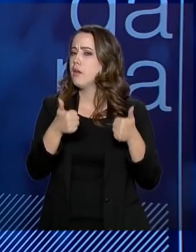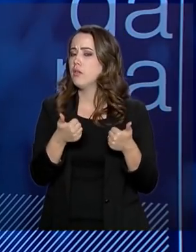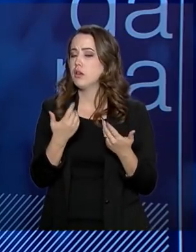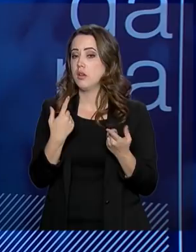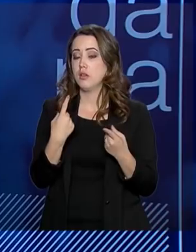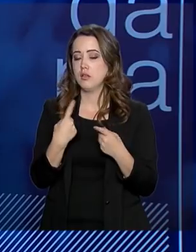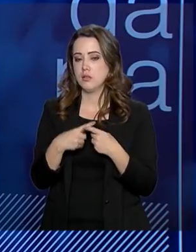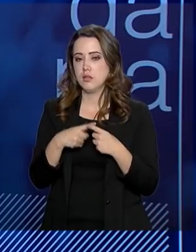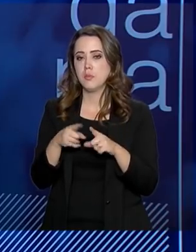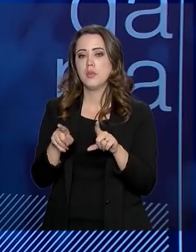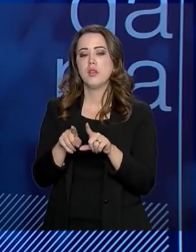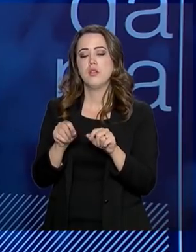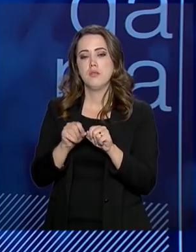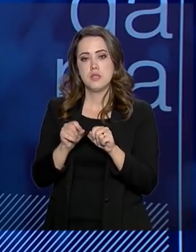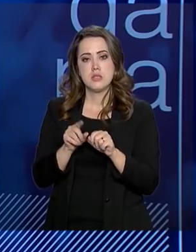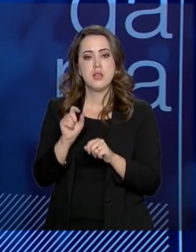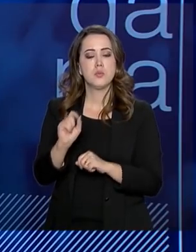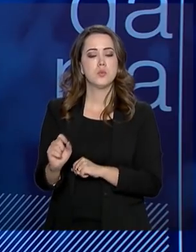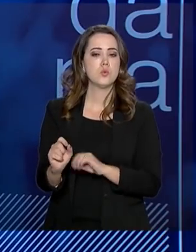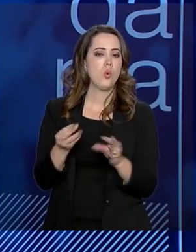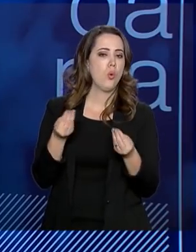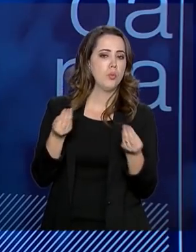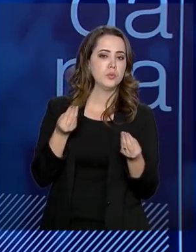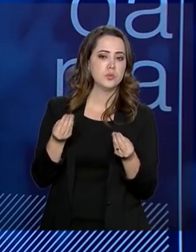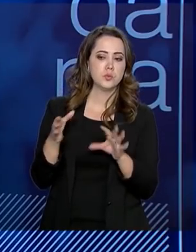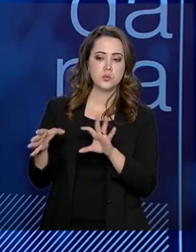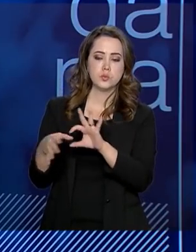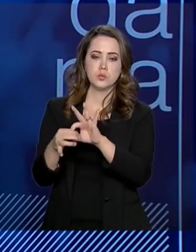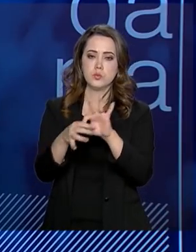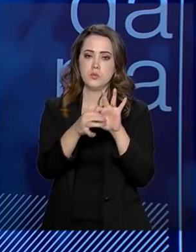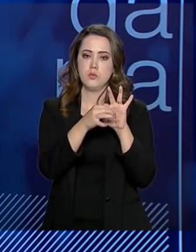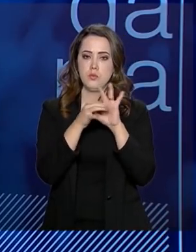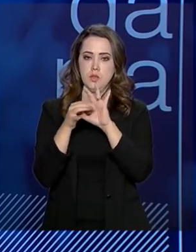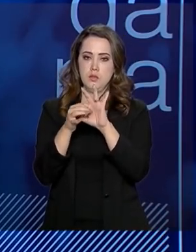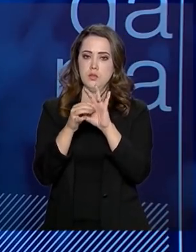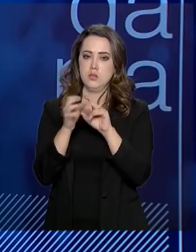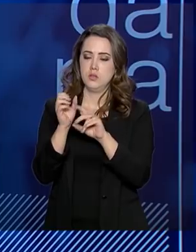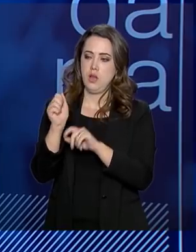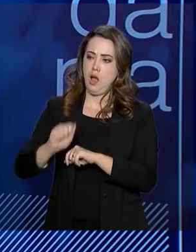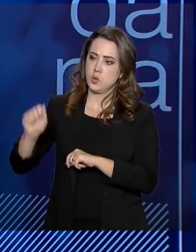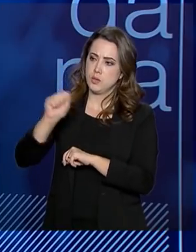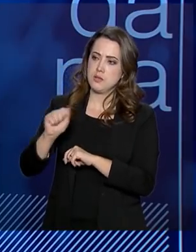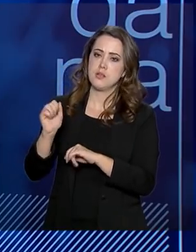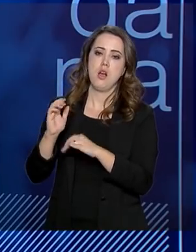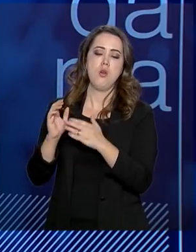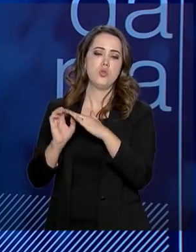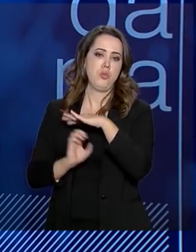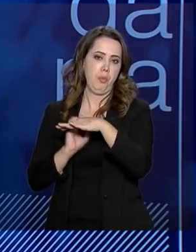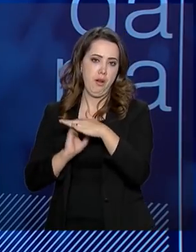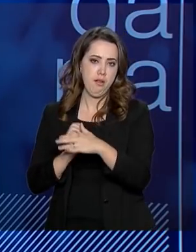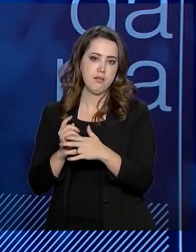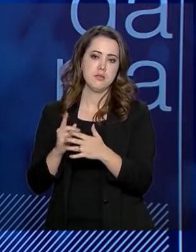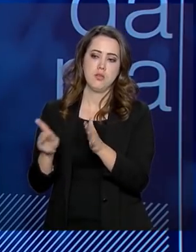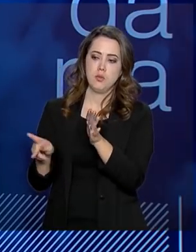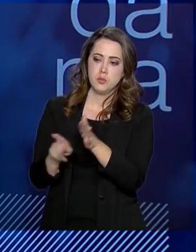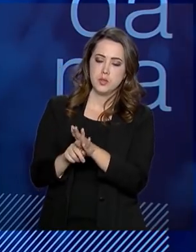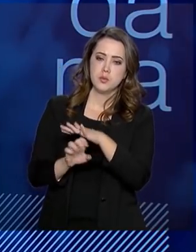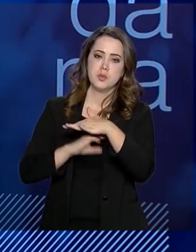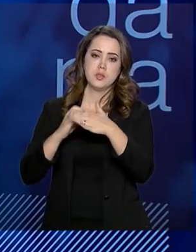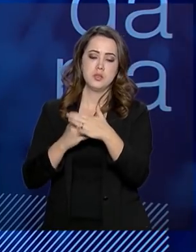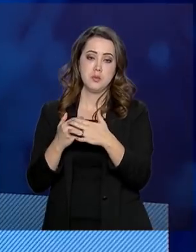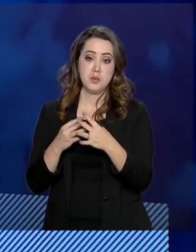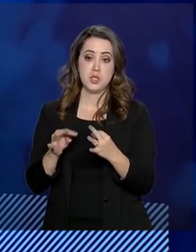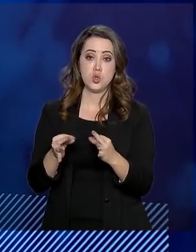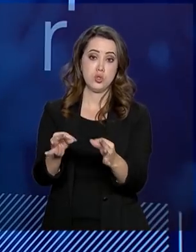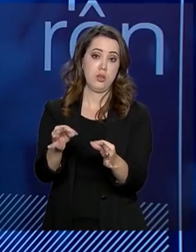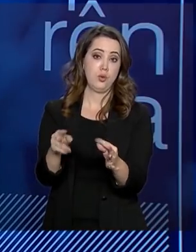fazemos isso por meio de parcerias com associações de empresa, com as próprias empresas públicas de